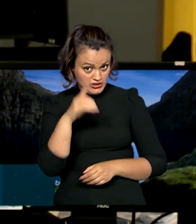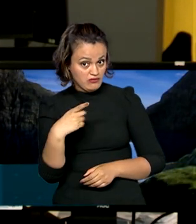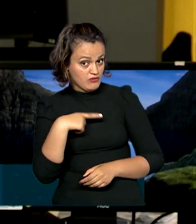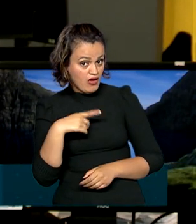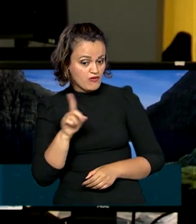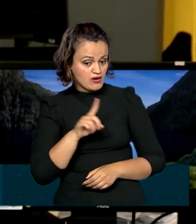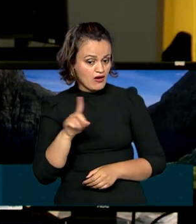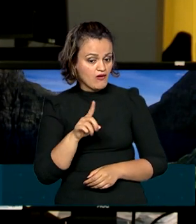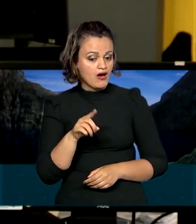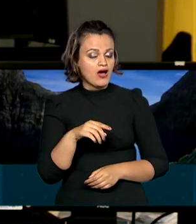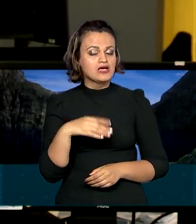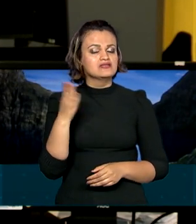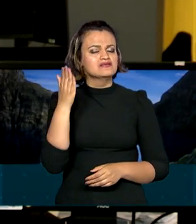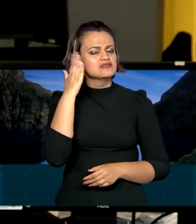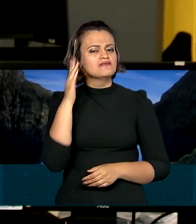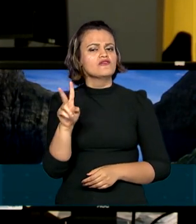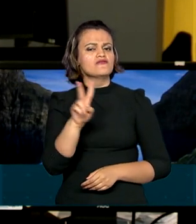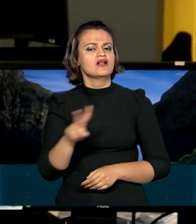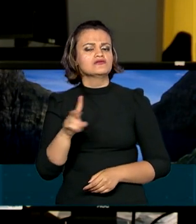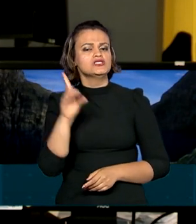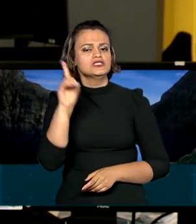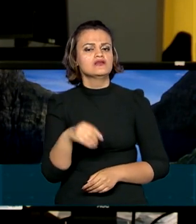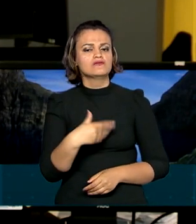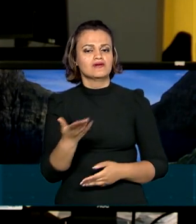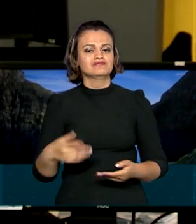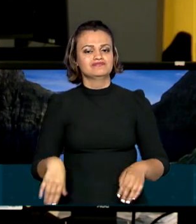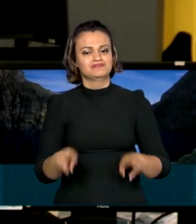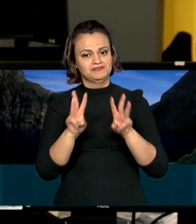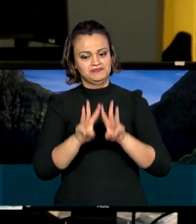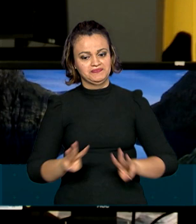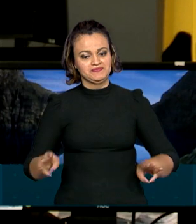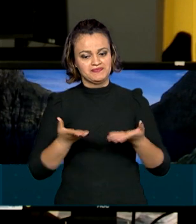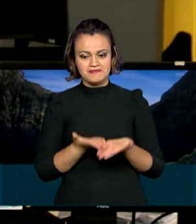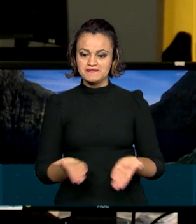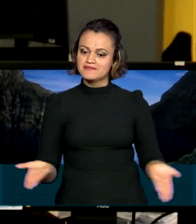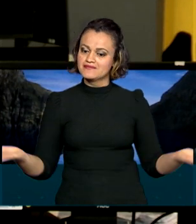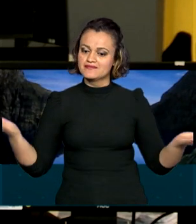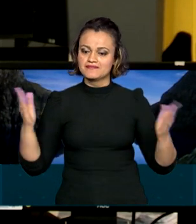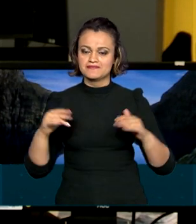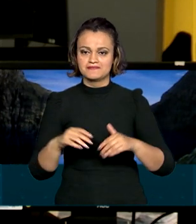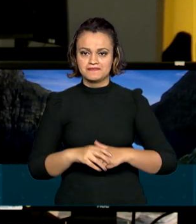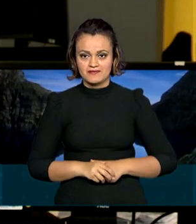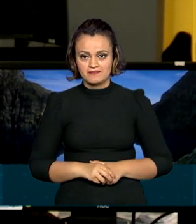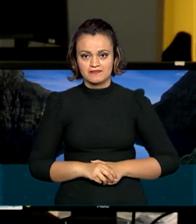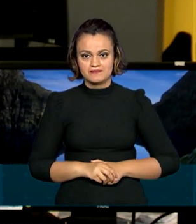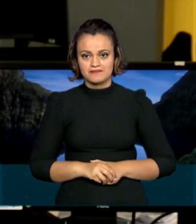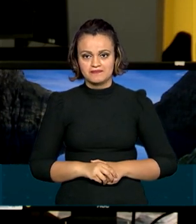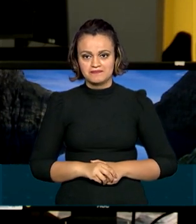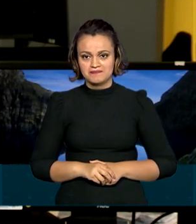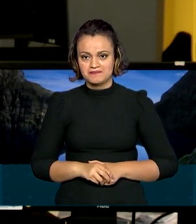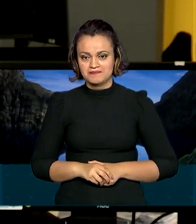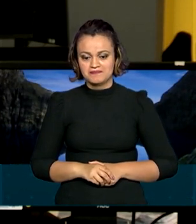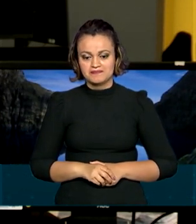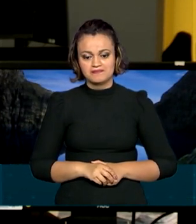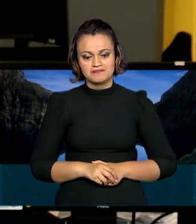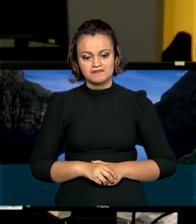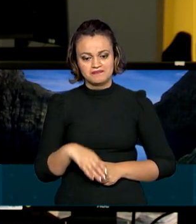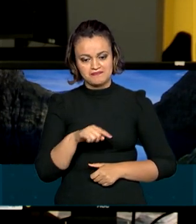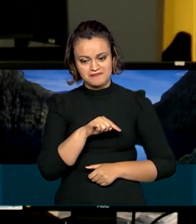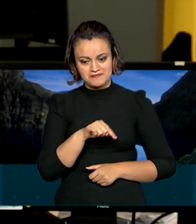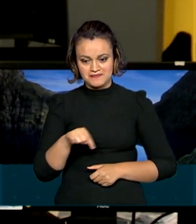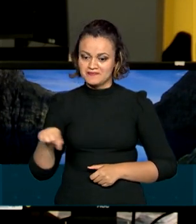salarial ou descobrir o valor desse benefício, basta entrar no site da Caixa, no endereço caixa